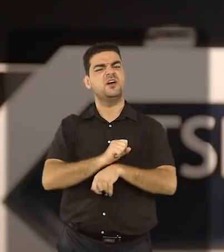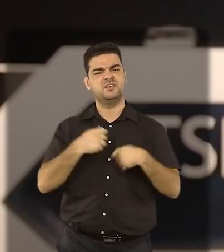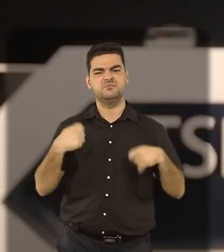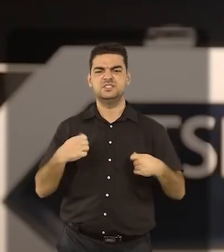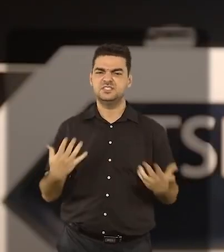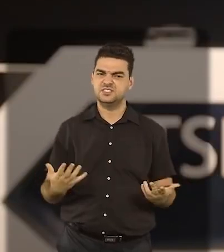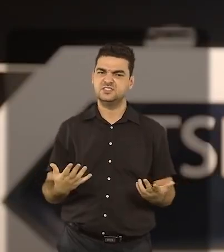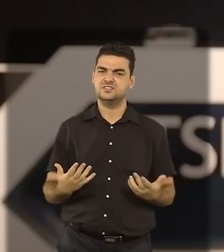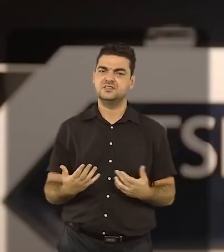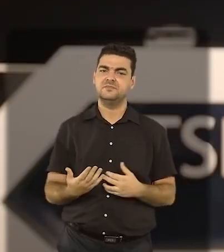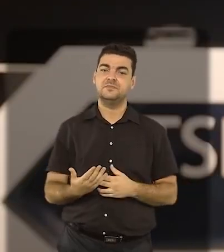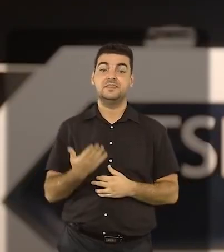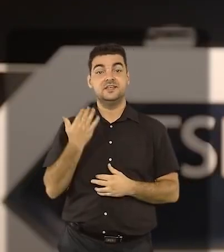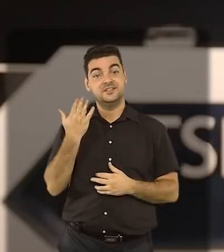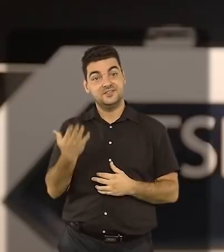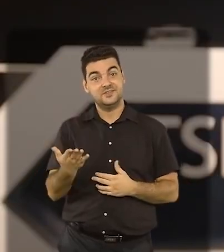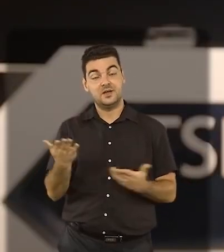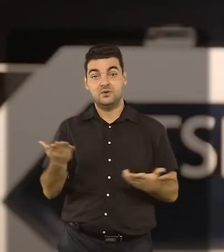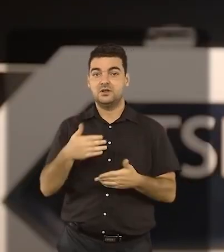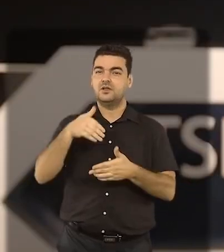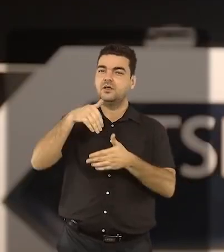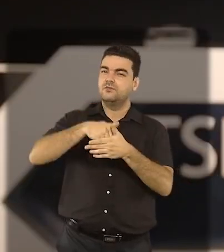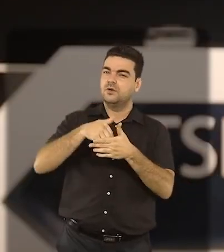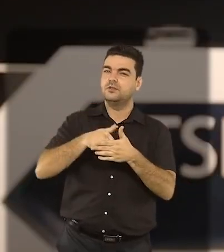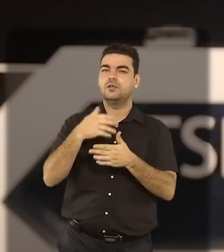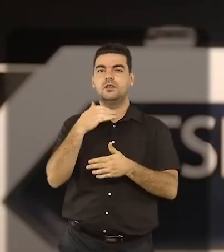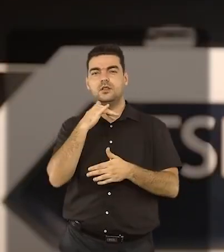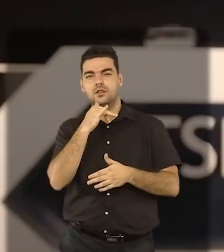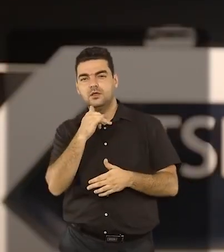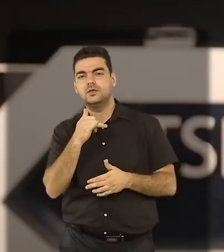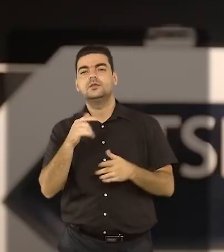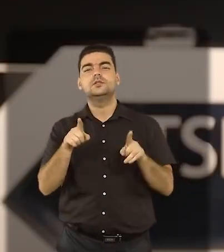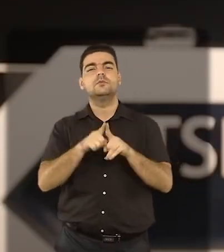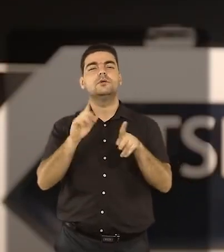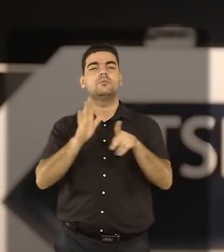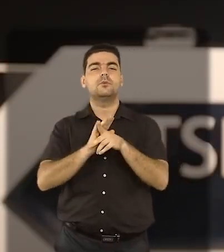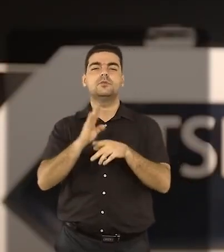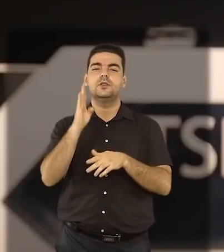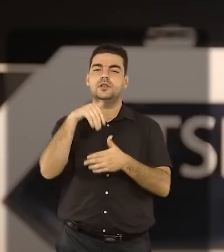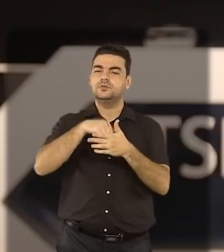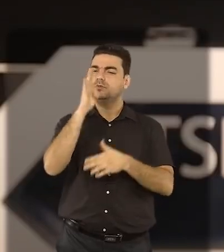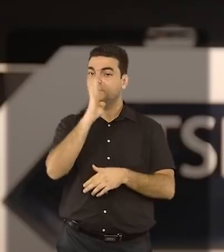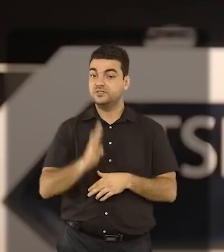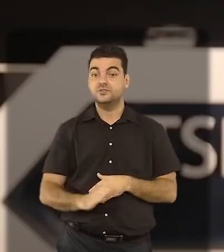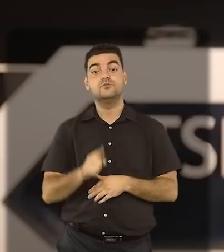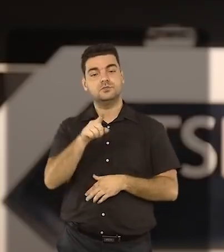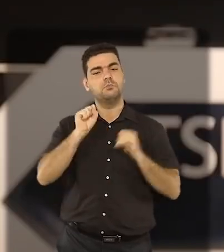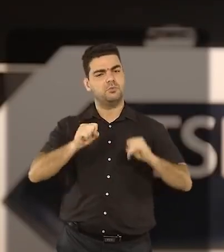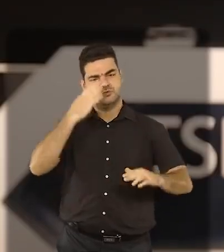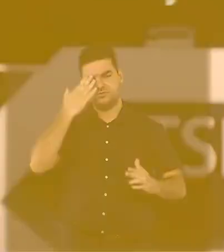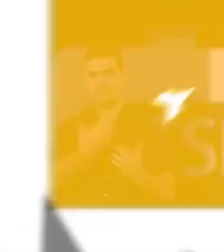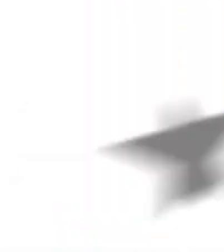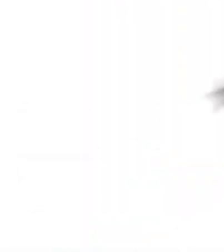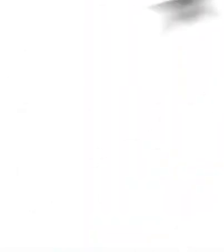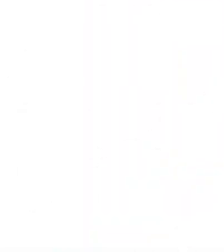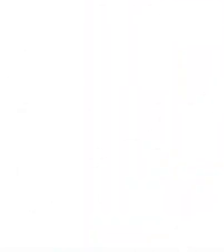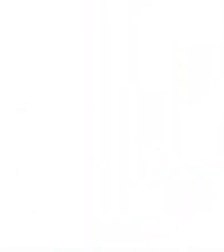da desinformação. Na urna eletrônica e nas eleições brasileiras, você pode confiar.